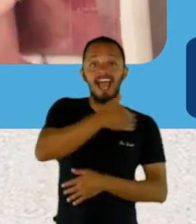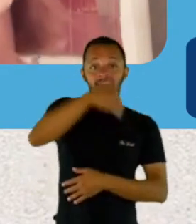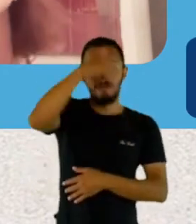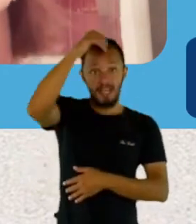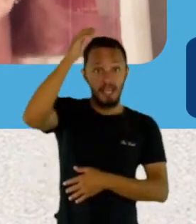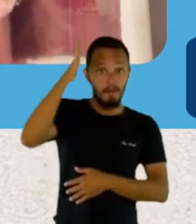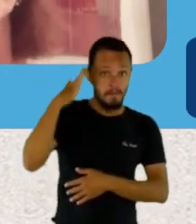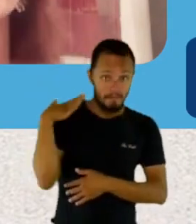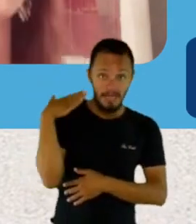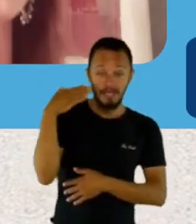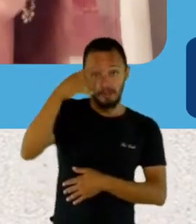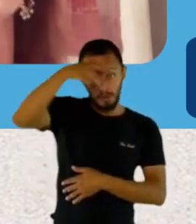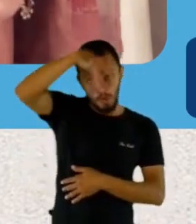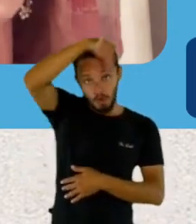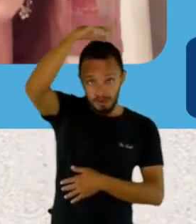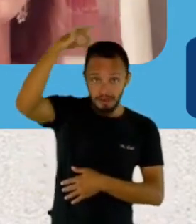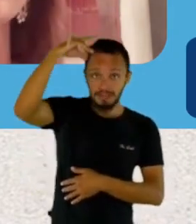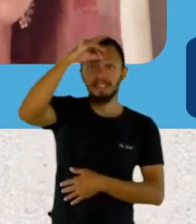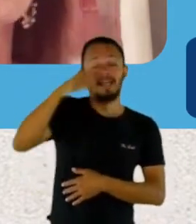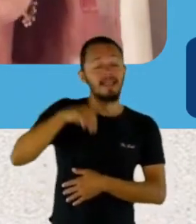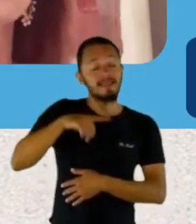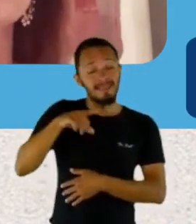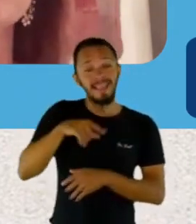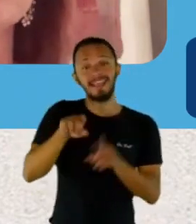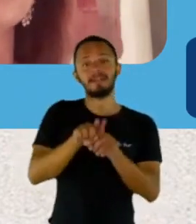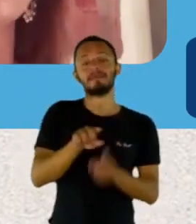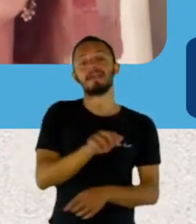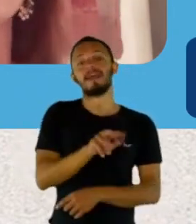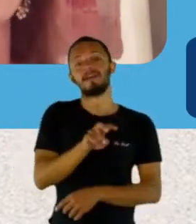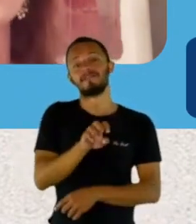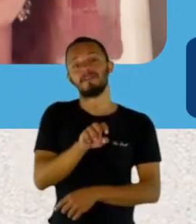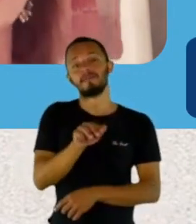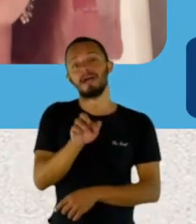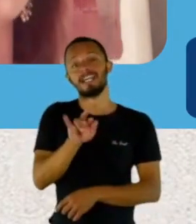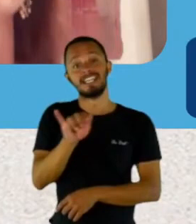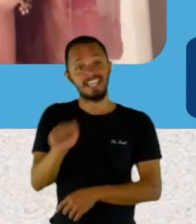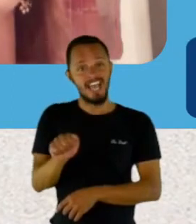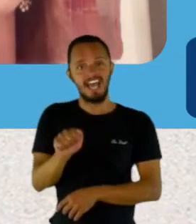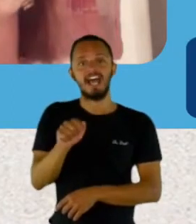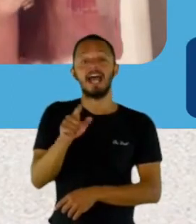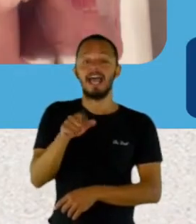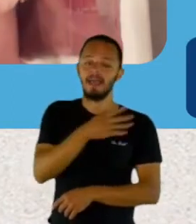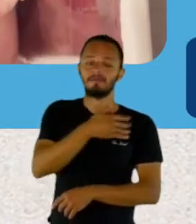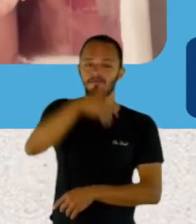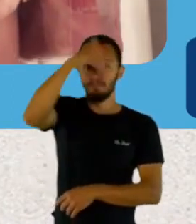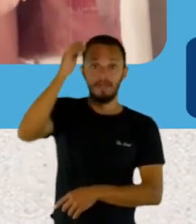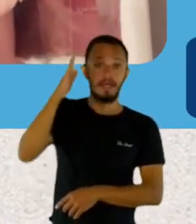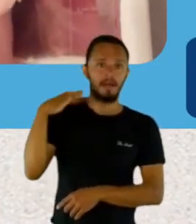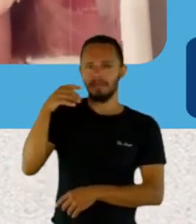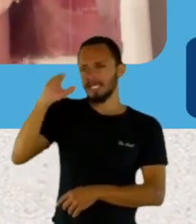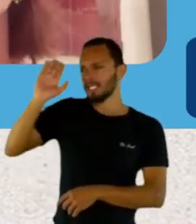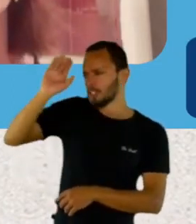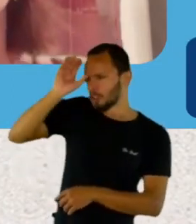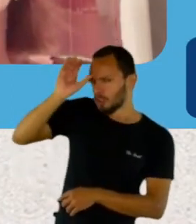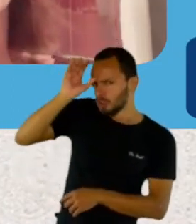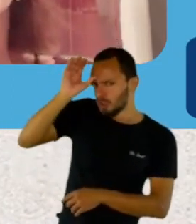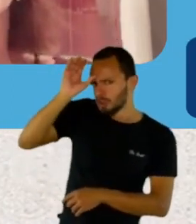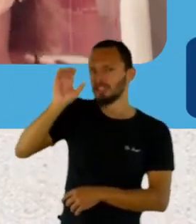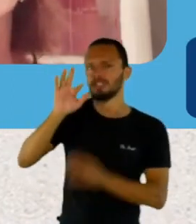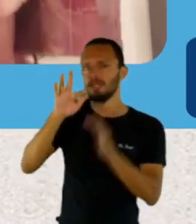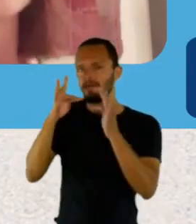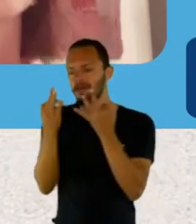questão minha de família, né? E das minhas tias, que todas são Marias. Então, tudo isso foi um pouco de...